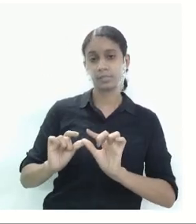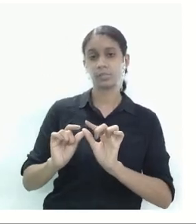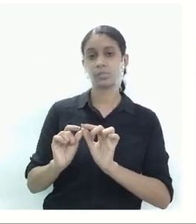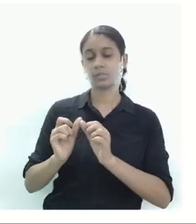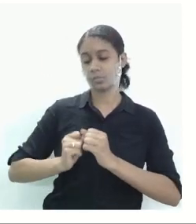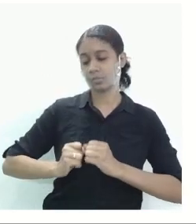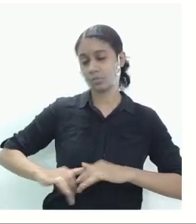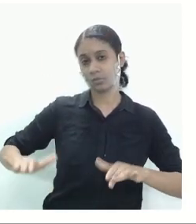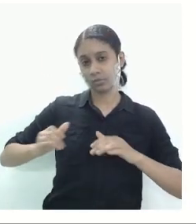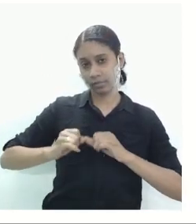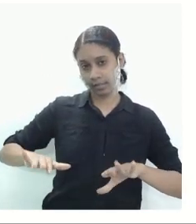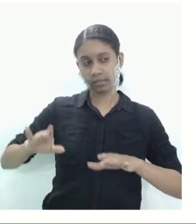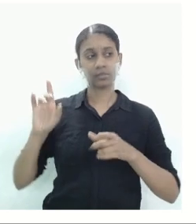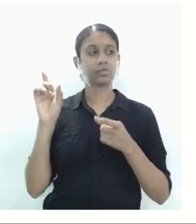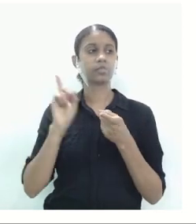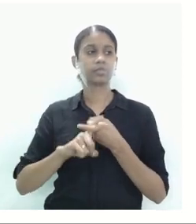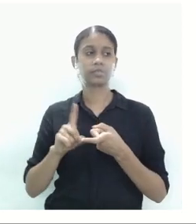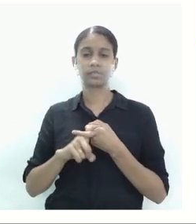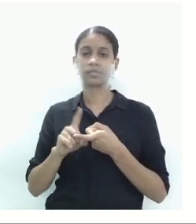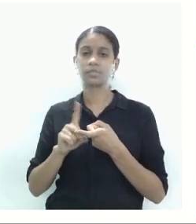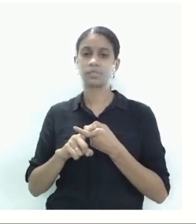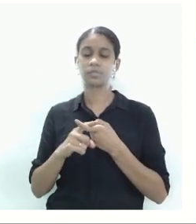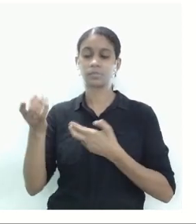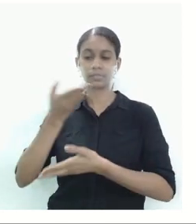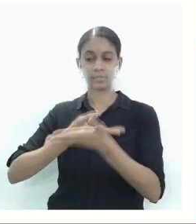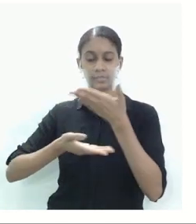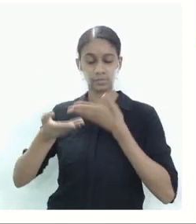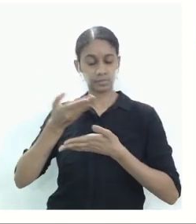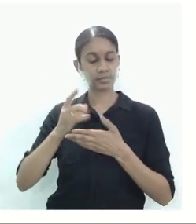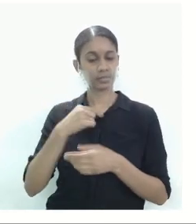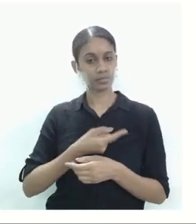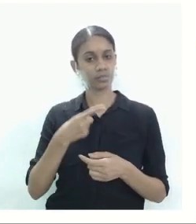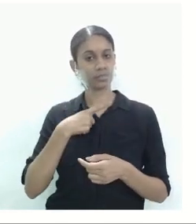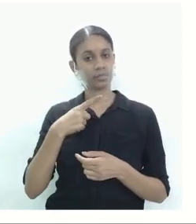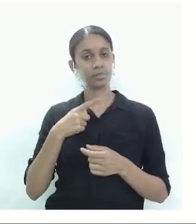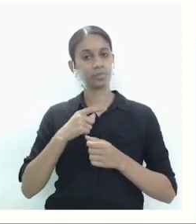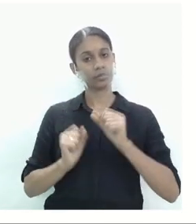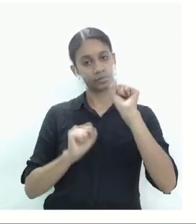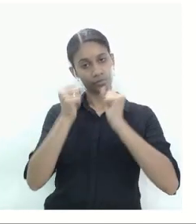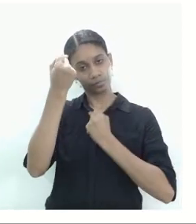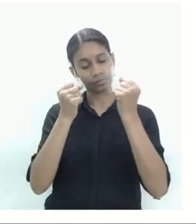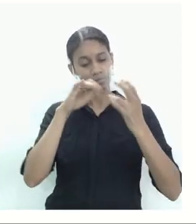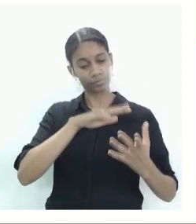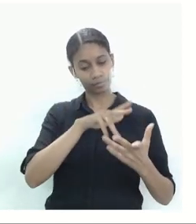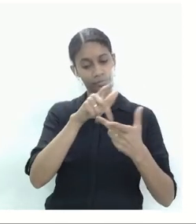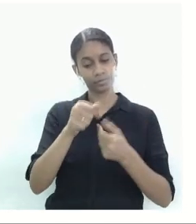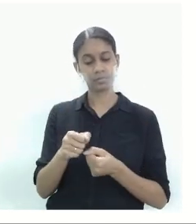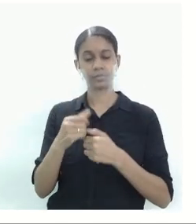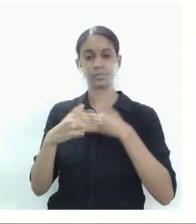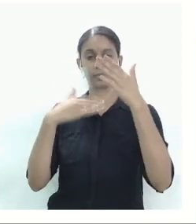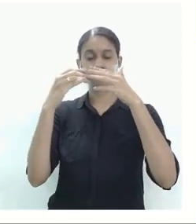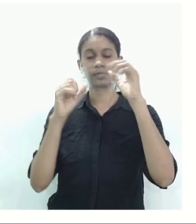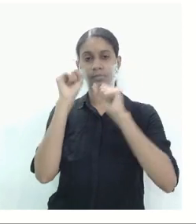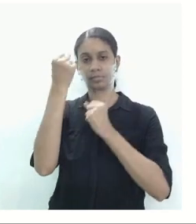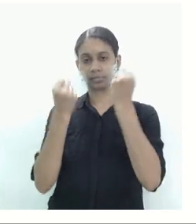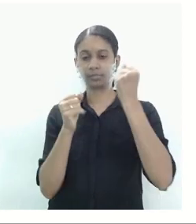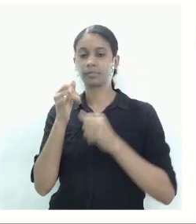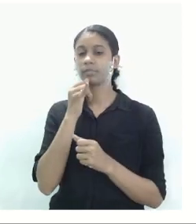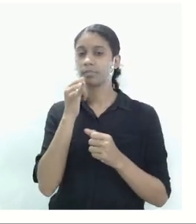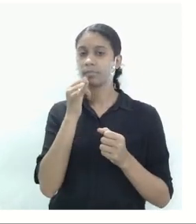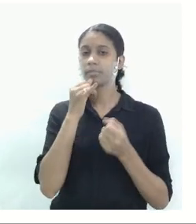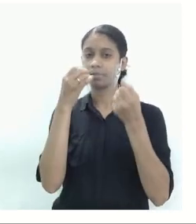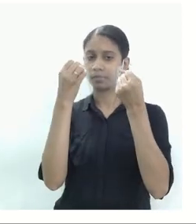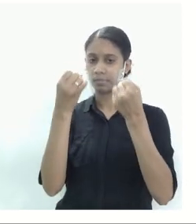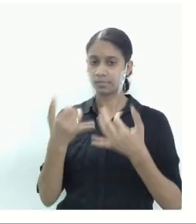E uma outra questão que nós estamos relacionados a essas indústrias globais é a desconcentração industrial. Foi aquele exemplo que eu falei